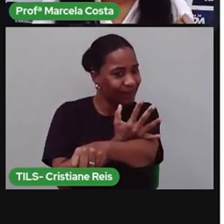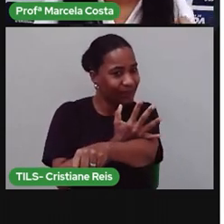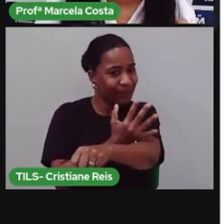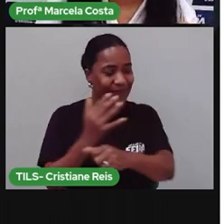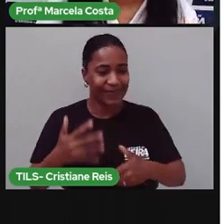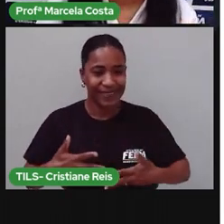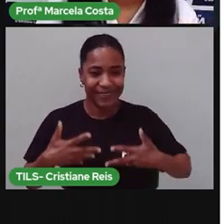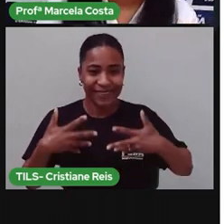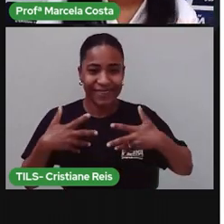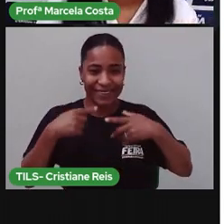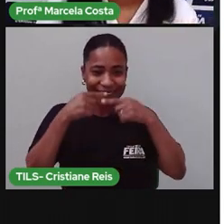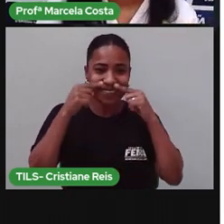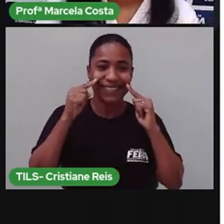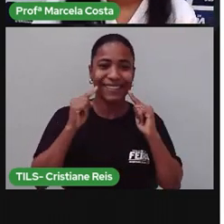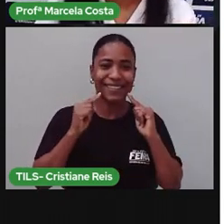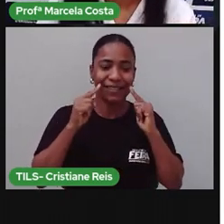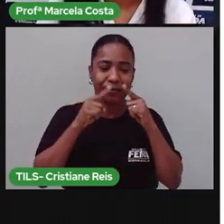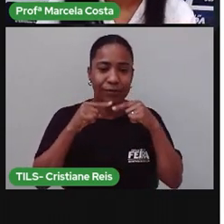em uma outra aula.